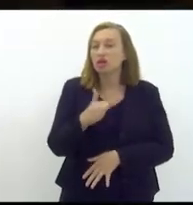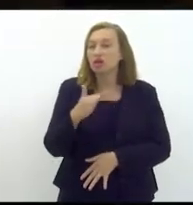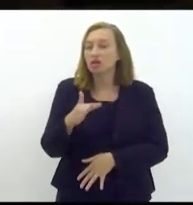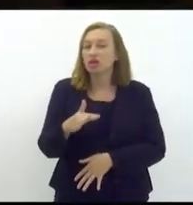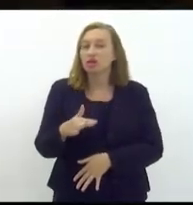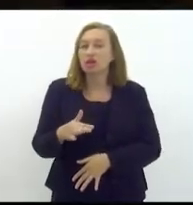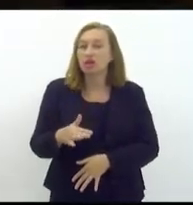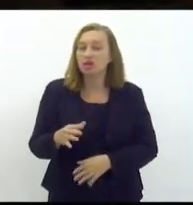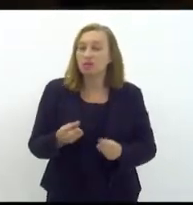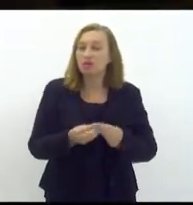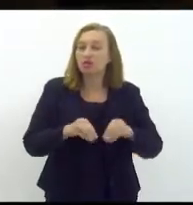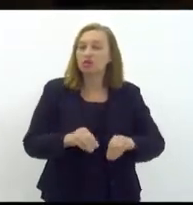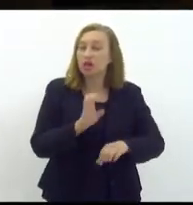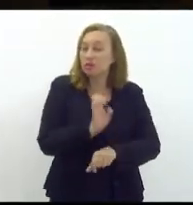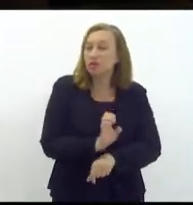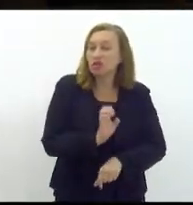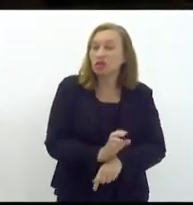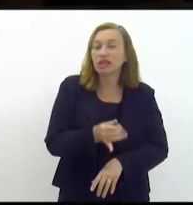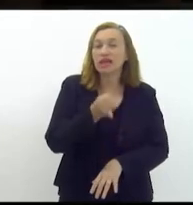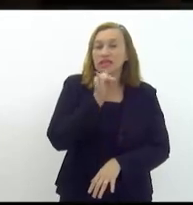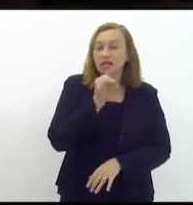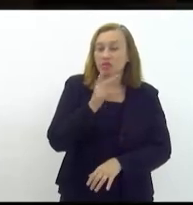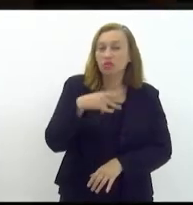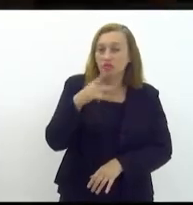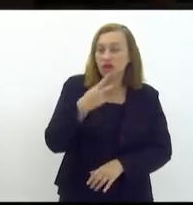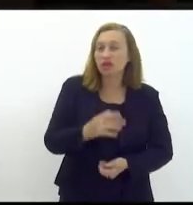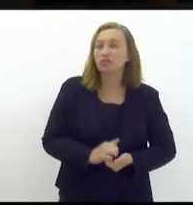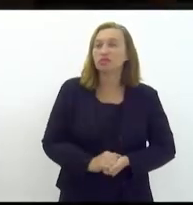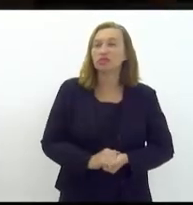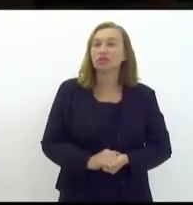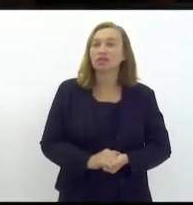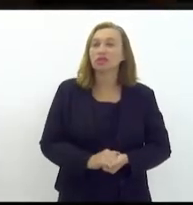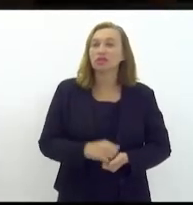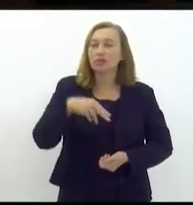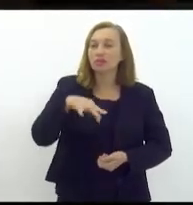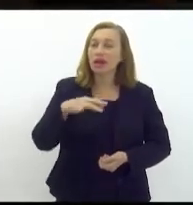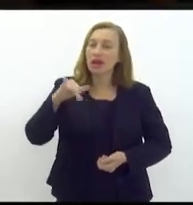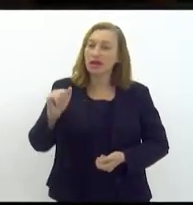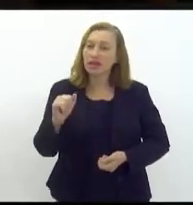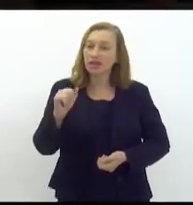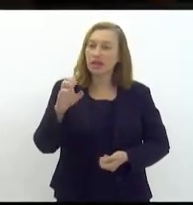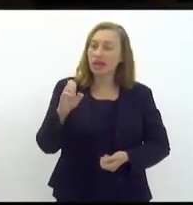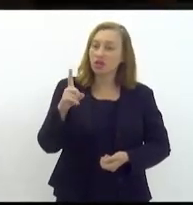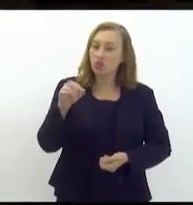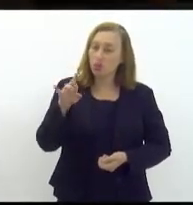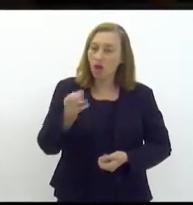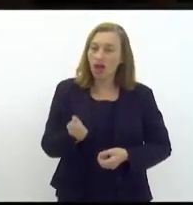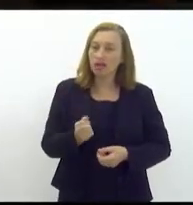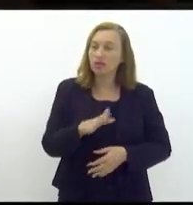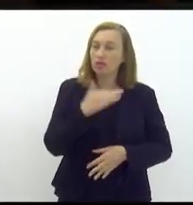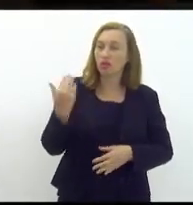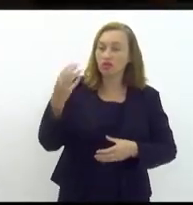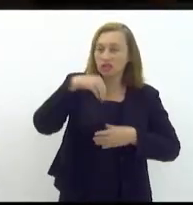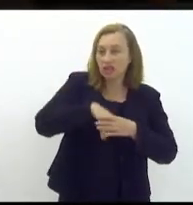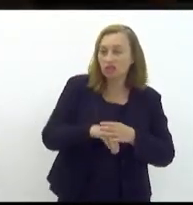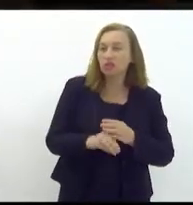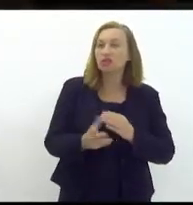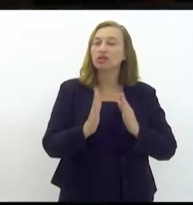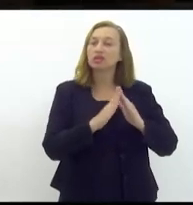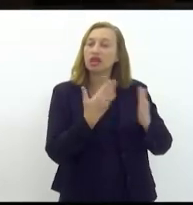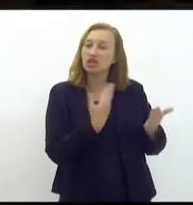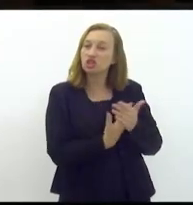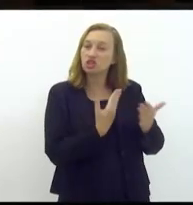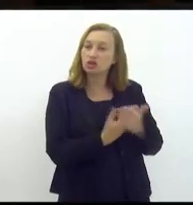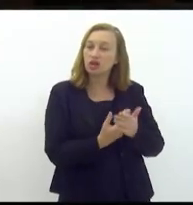Estado por exemplo quando a gente tem Maria Eduarda assassinada dentro da escola no